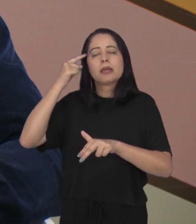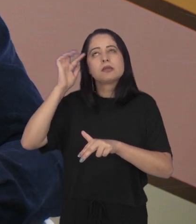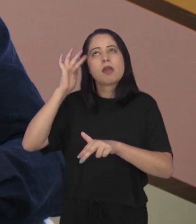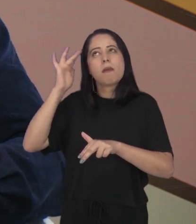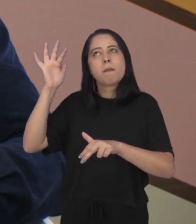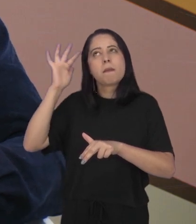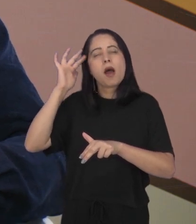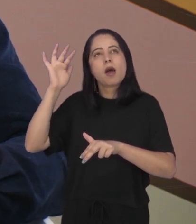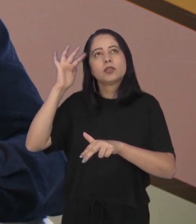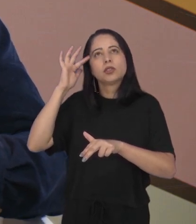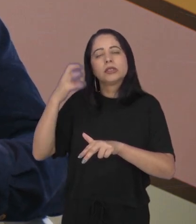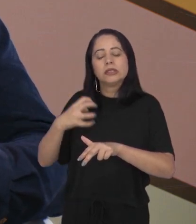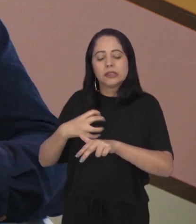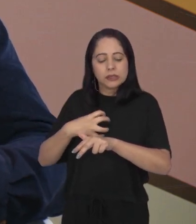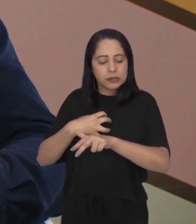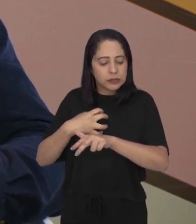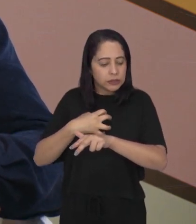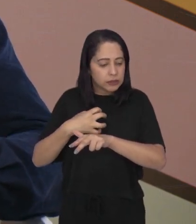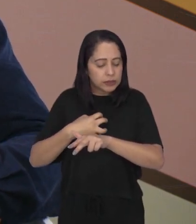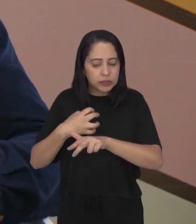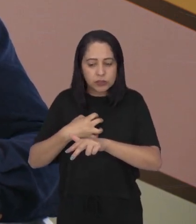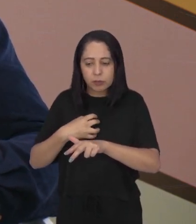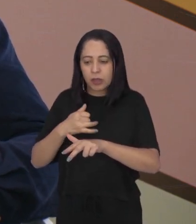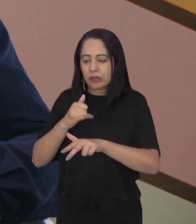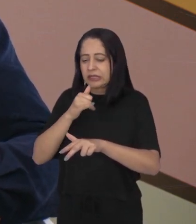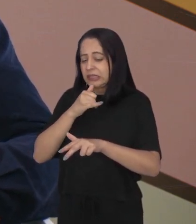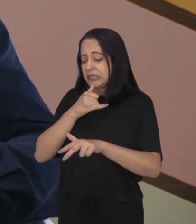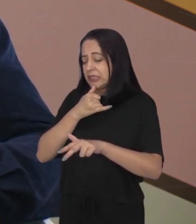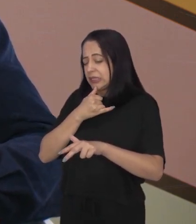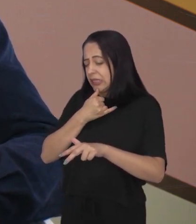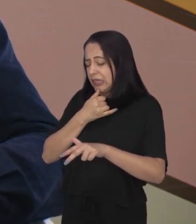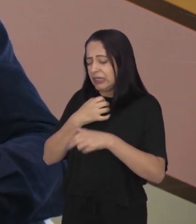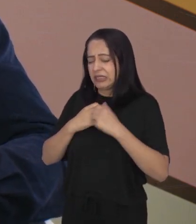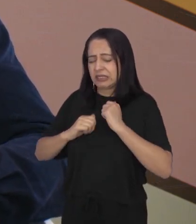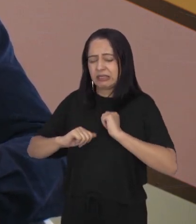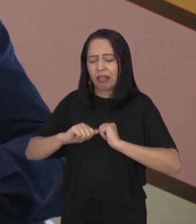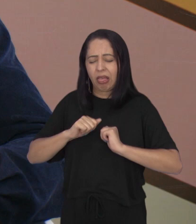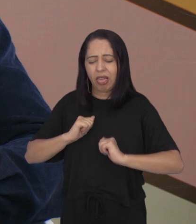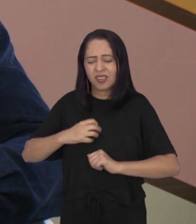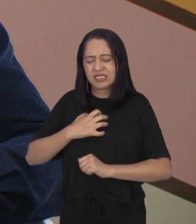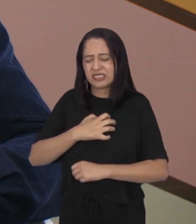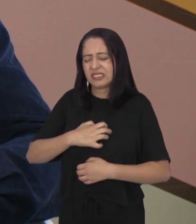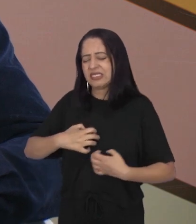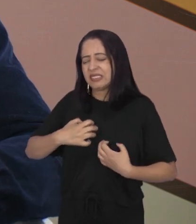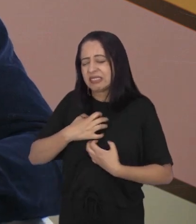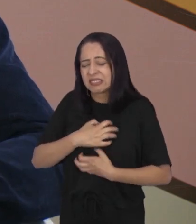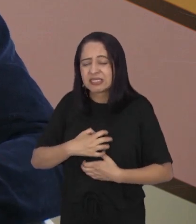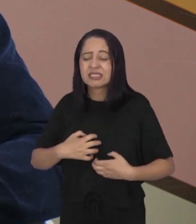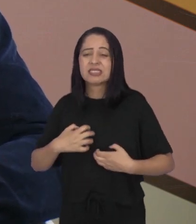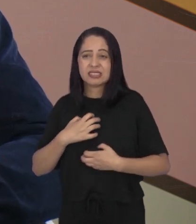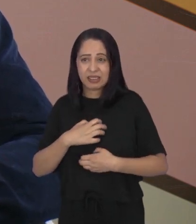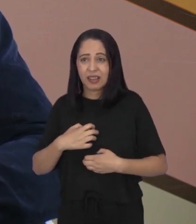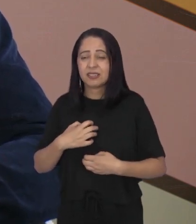E esse medo vai trazendo esses sentimentos, né? Entendi. melancolia, angústia, tristeza.